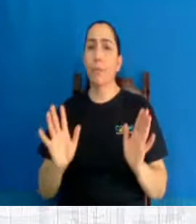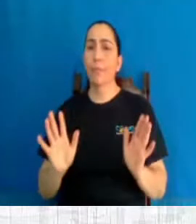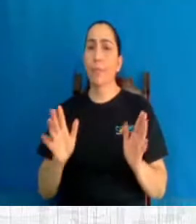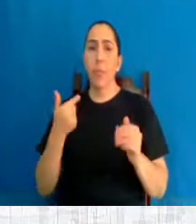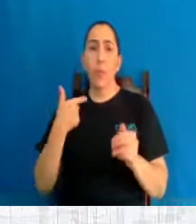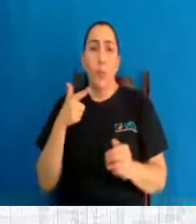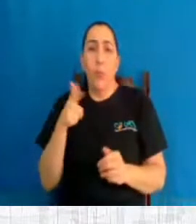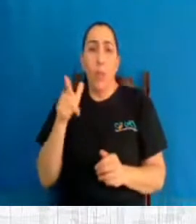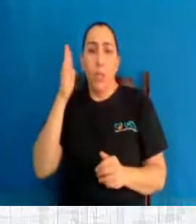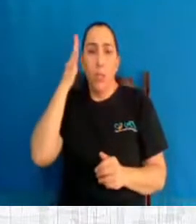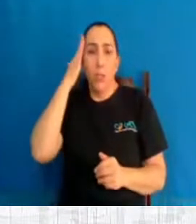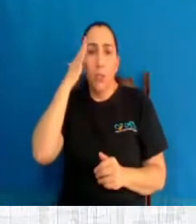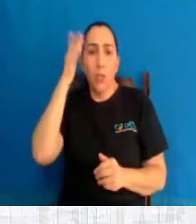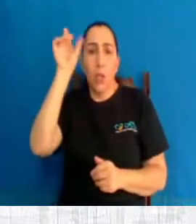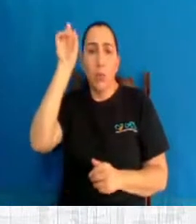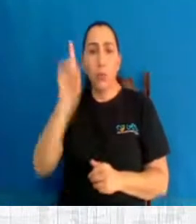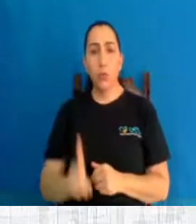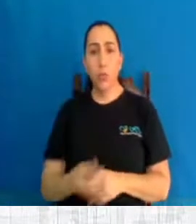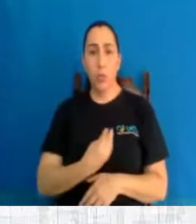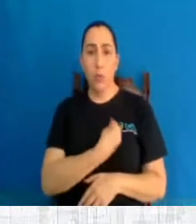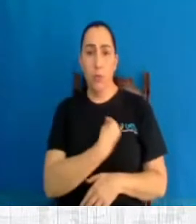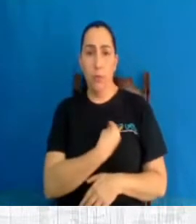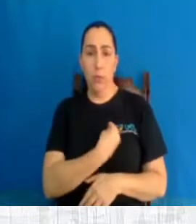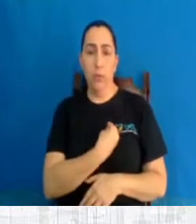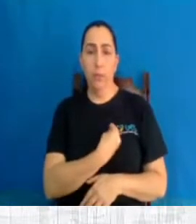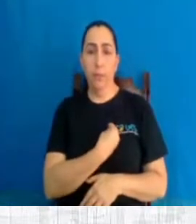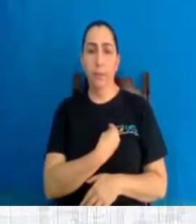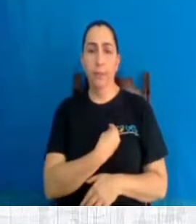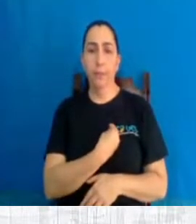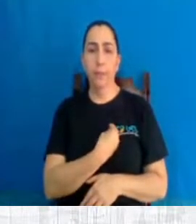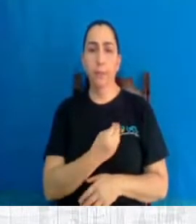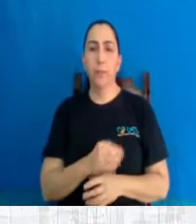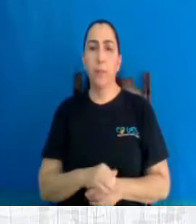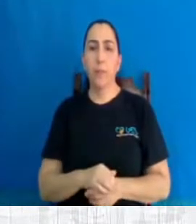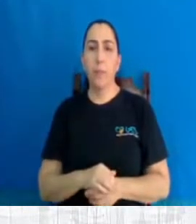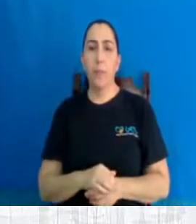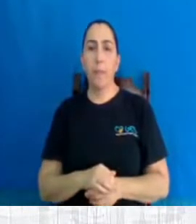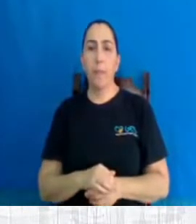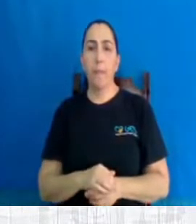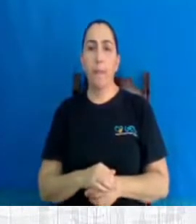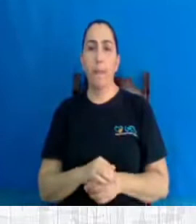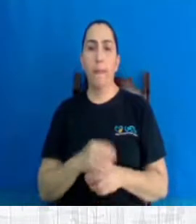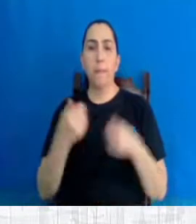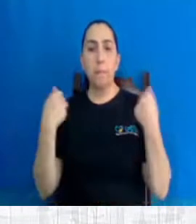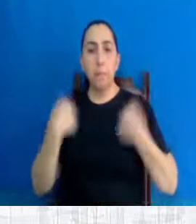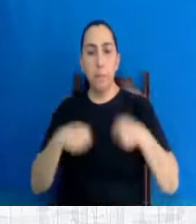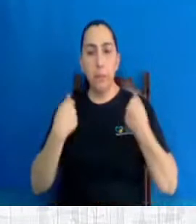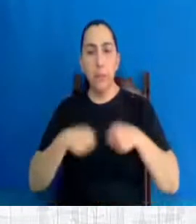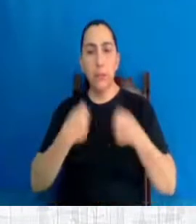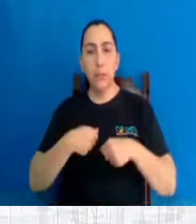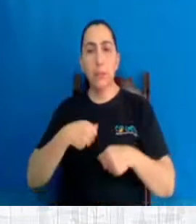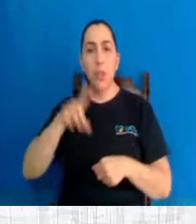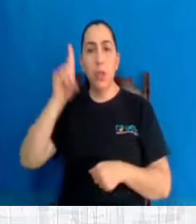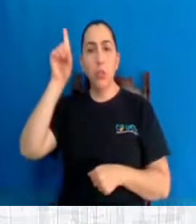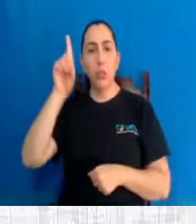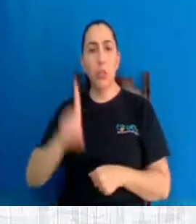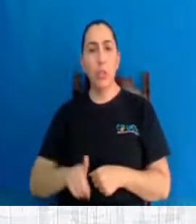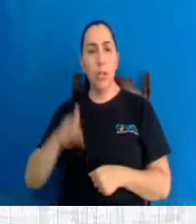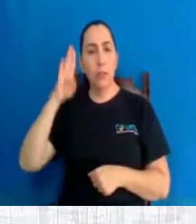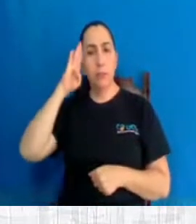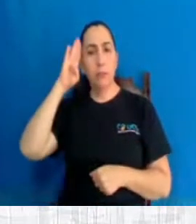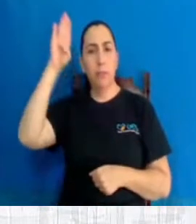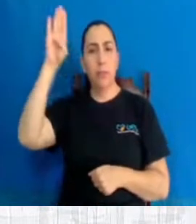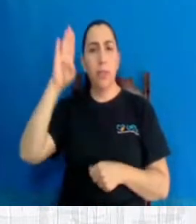direito à vida. Então, está lá nesse item, efetivar os direitos humanos fundamentais, observar a